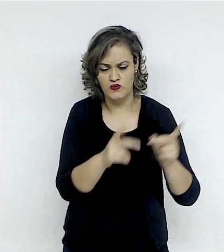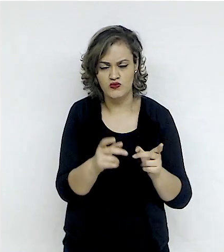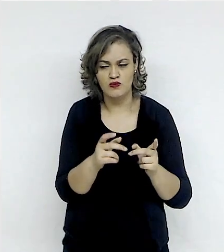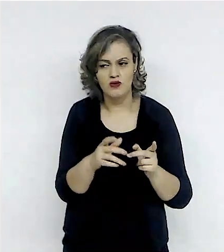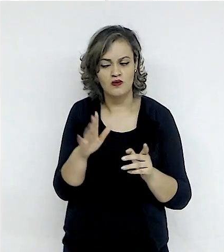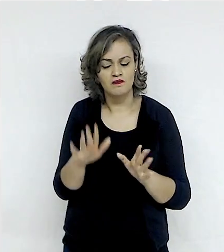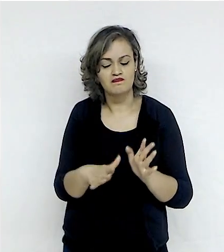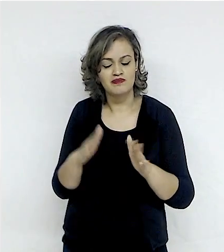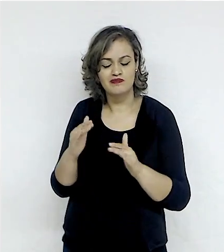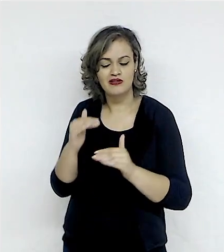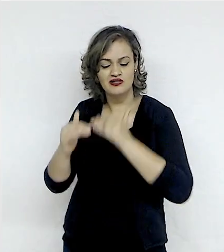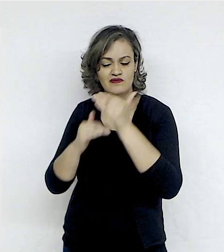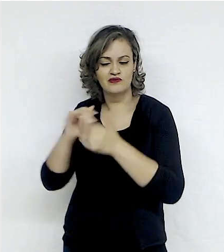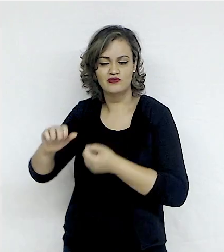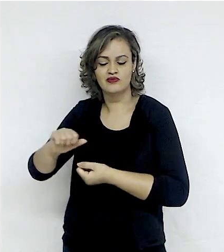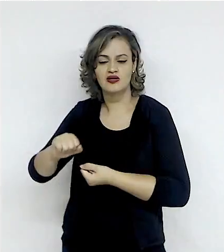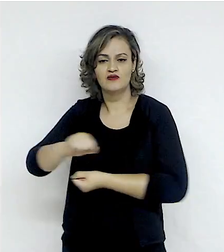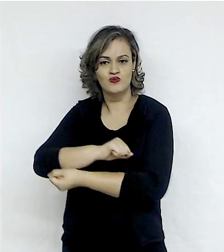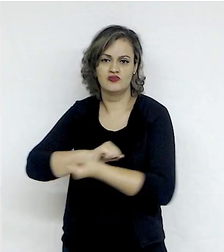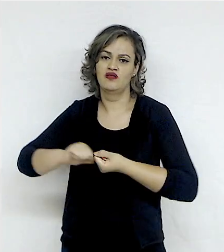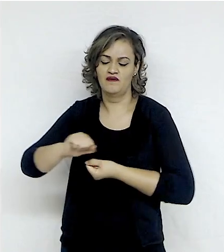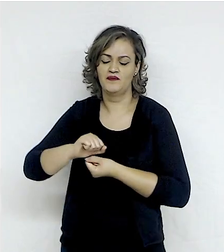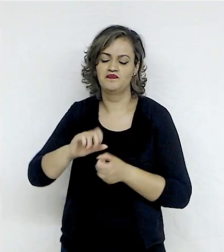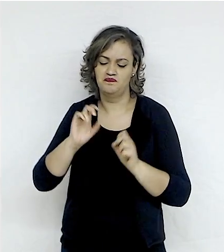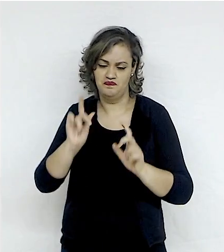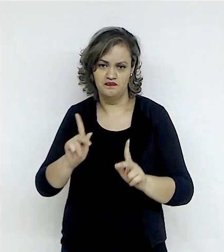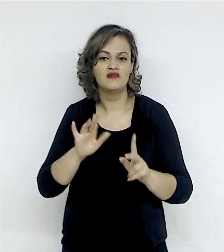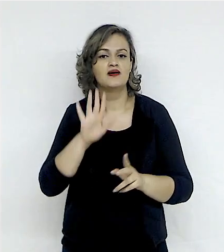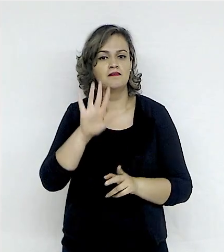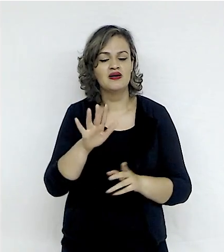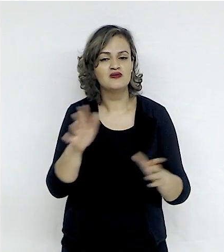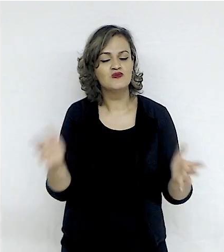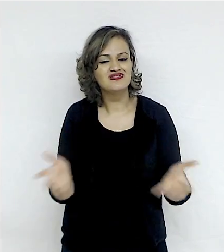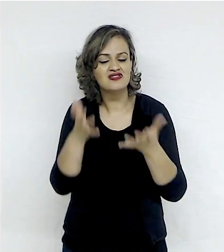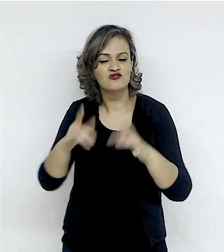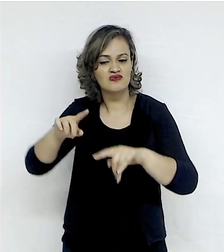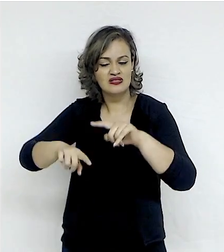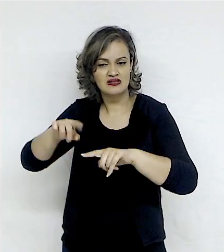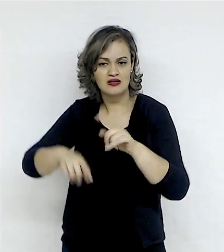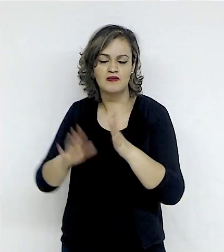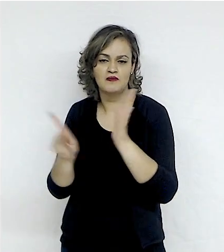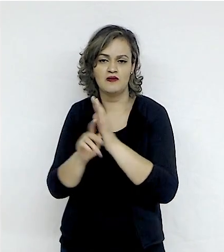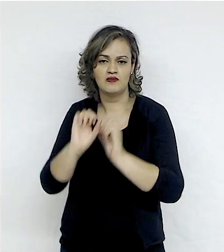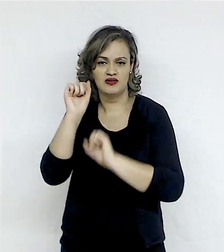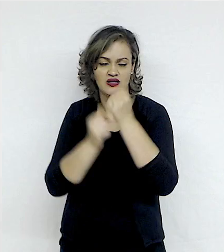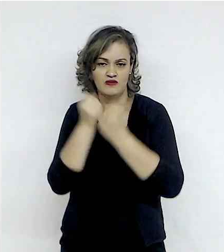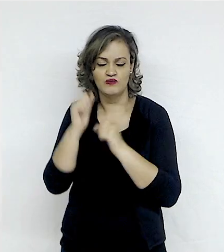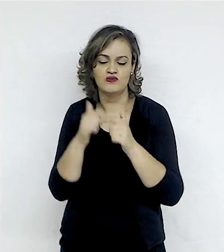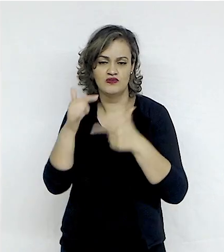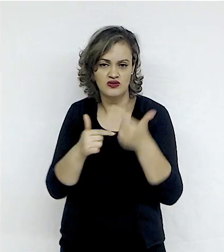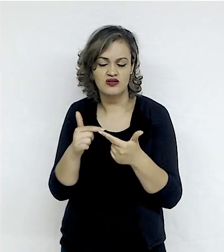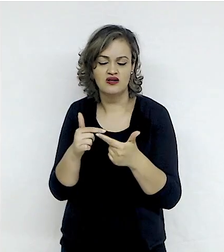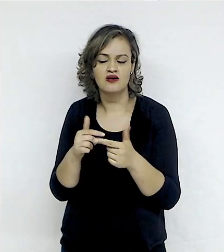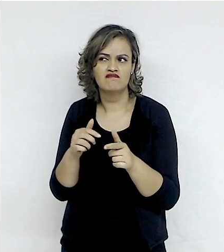sustentável. Assim sendo, de que forma a promoção dos serviços da indústria e dos investimentos